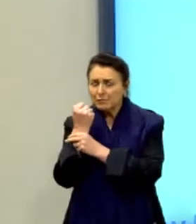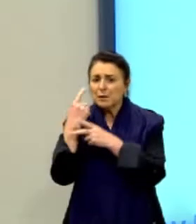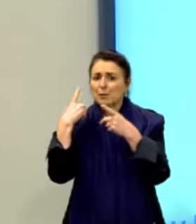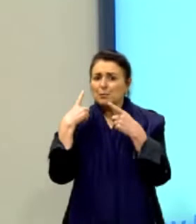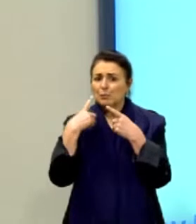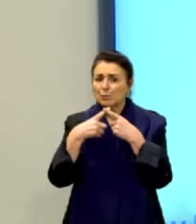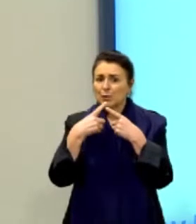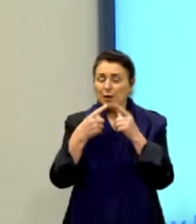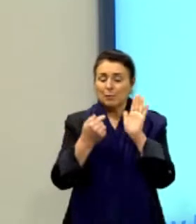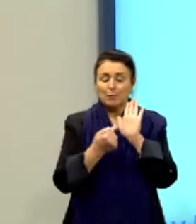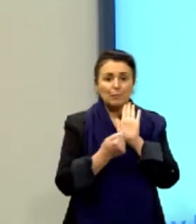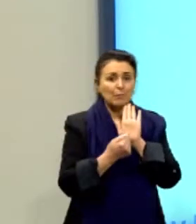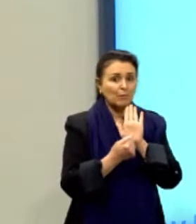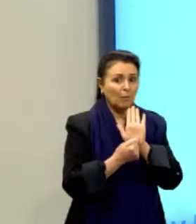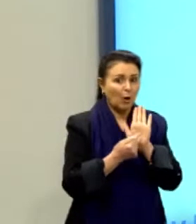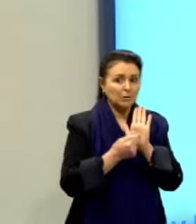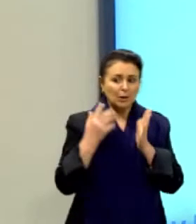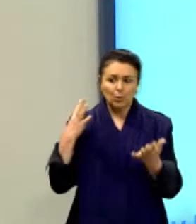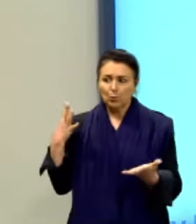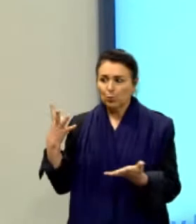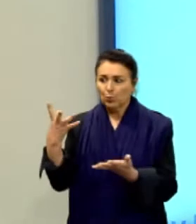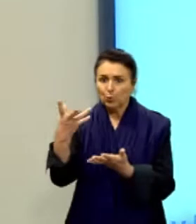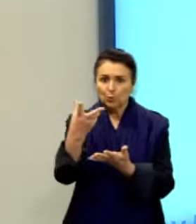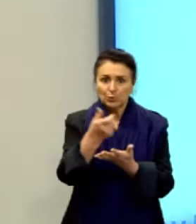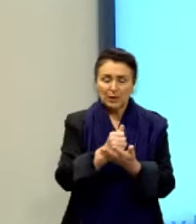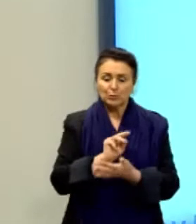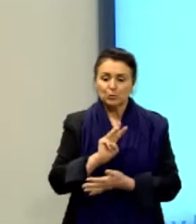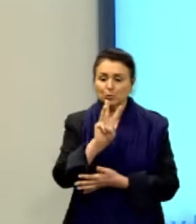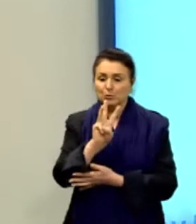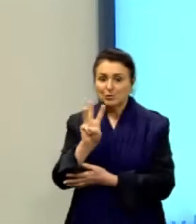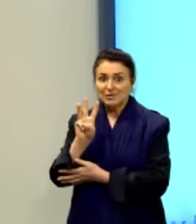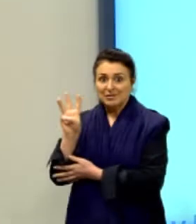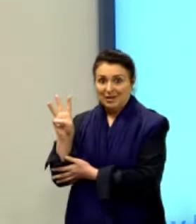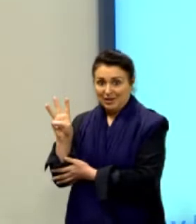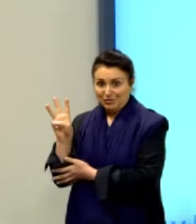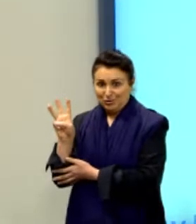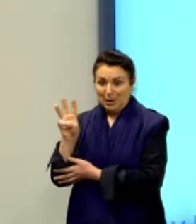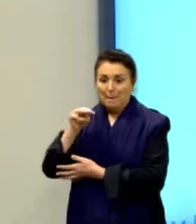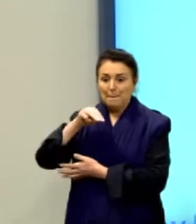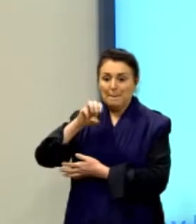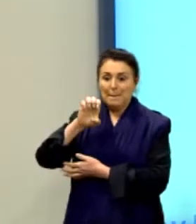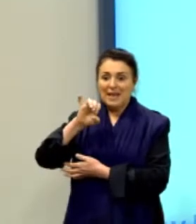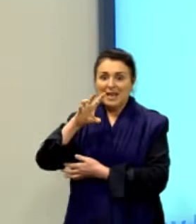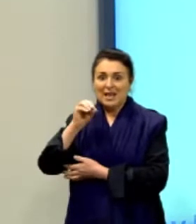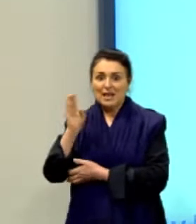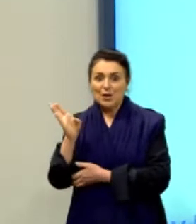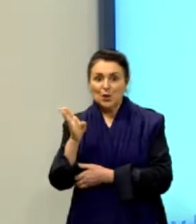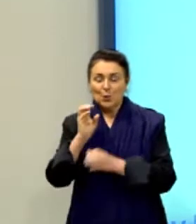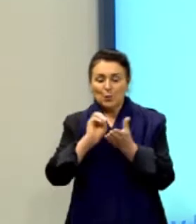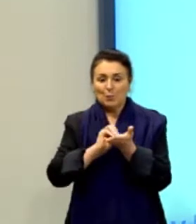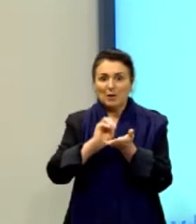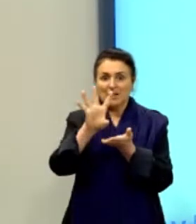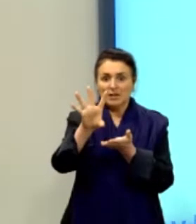evidenciada pelos dados do site Meio e Mensagem. Dois pontos.